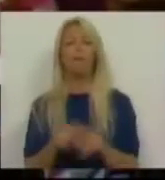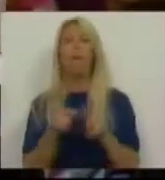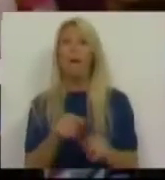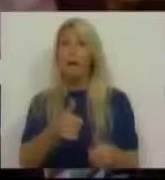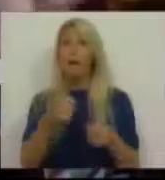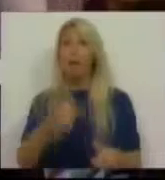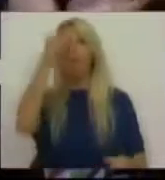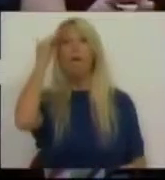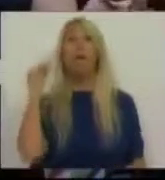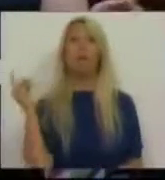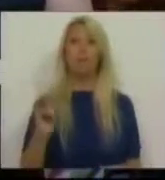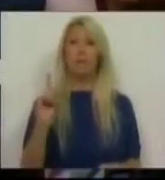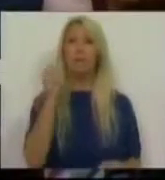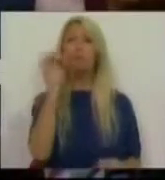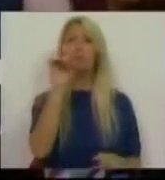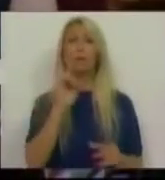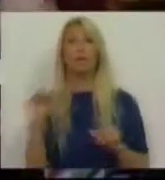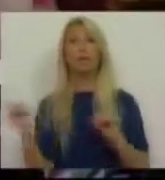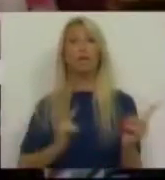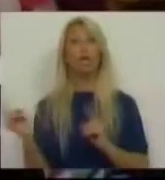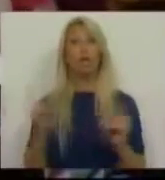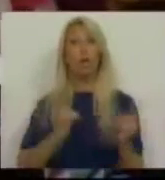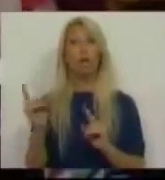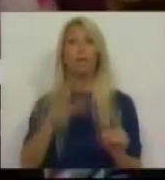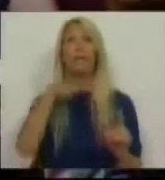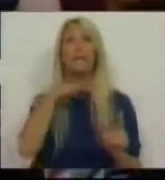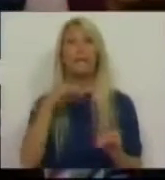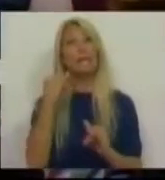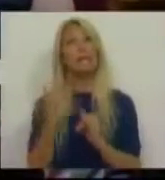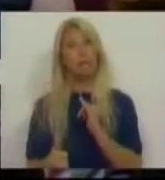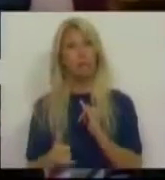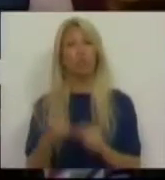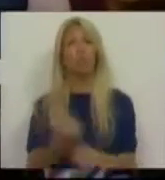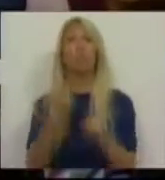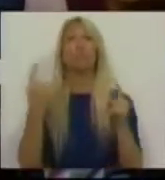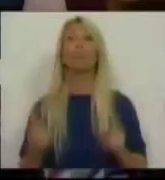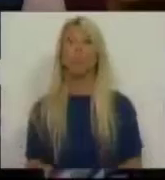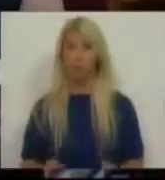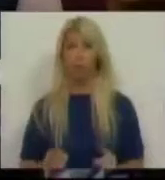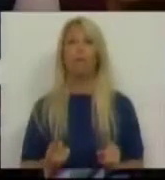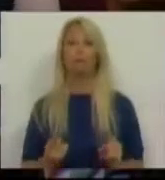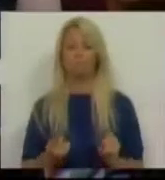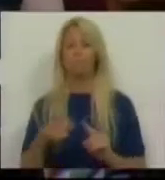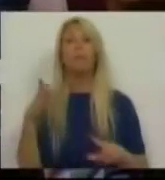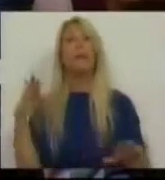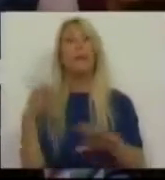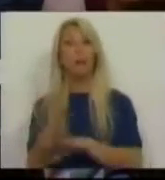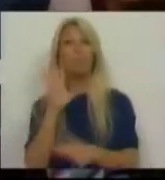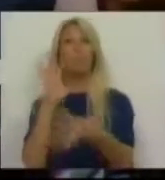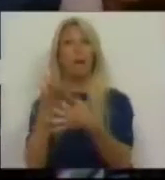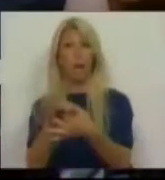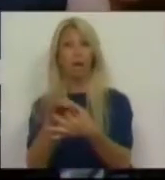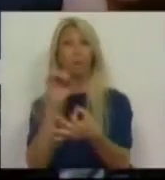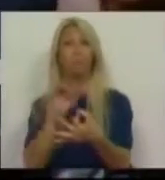a questão do transporte destes resíduos, pois ela implica também e diretamente com a